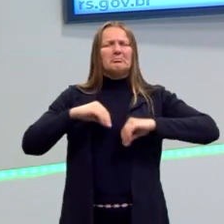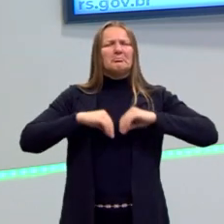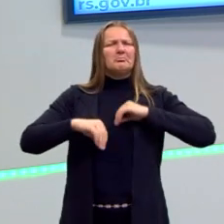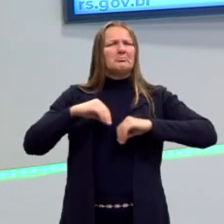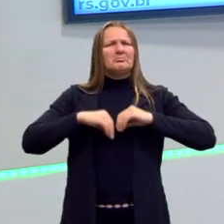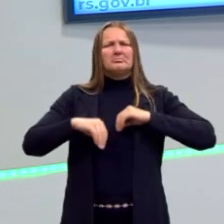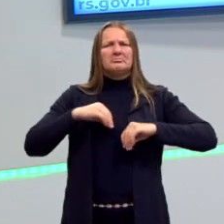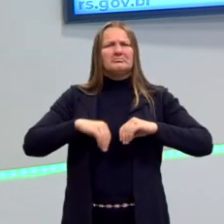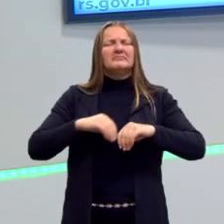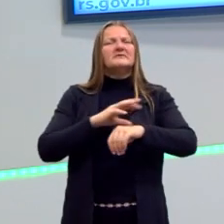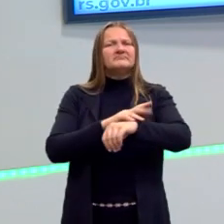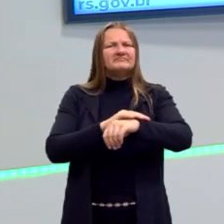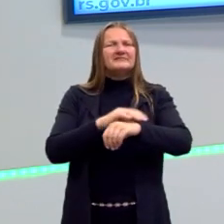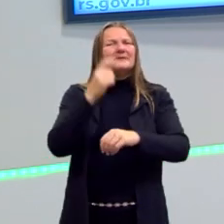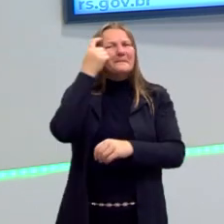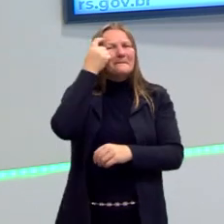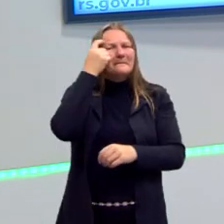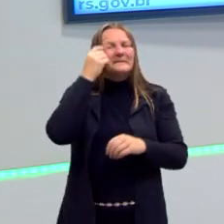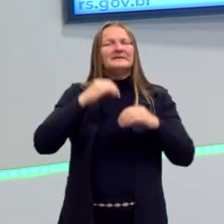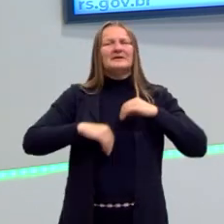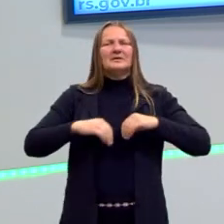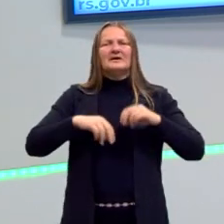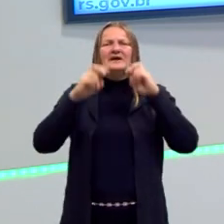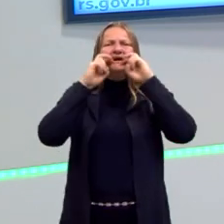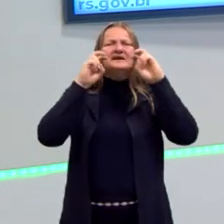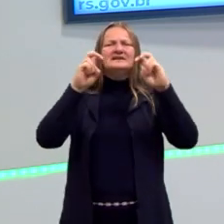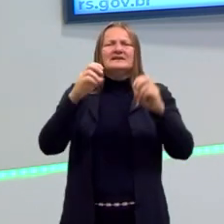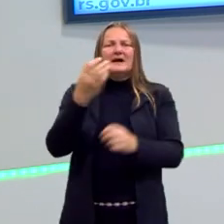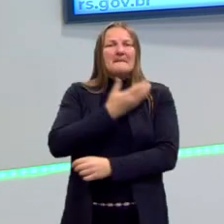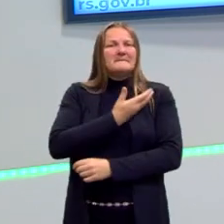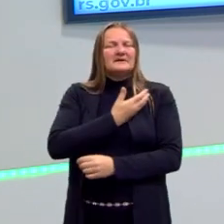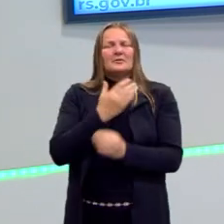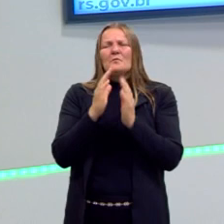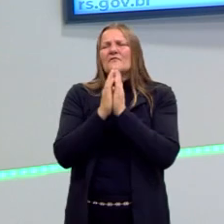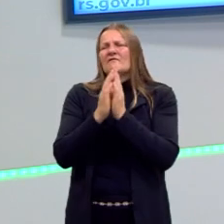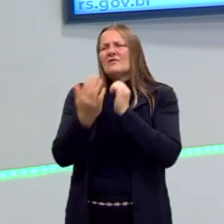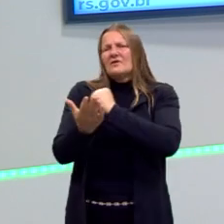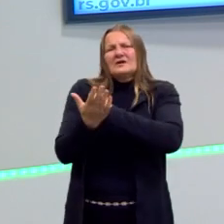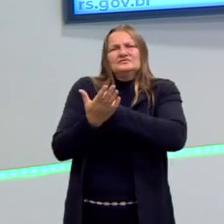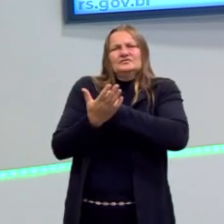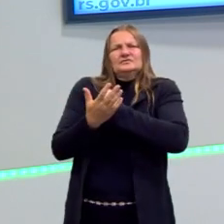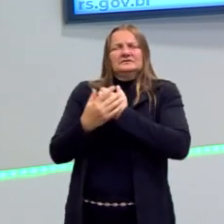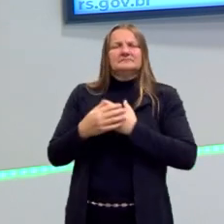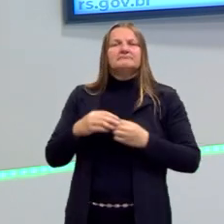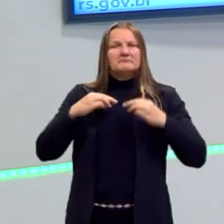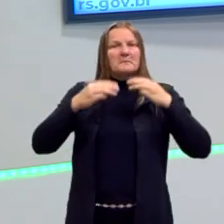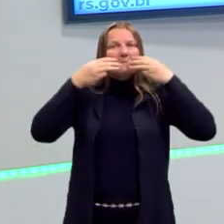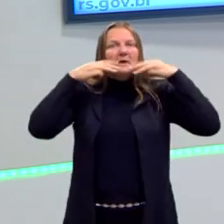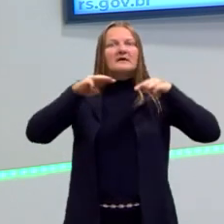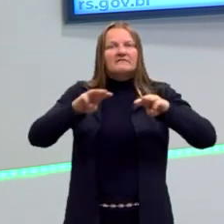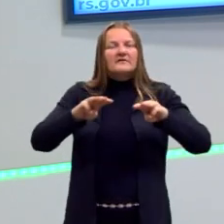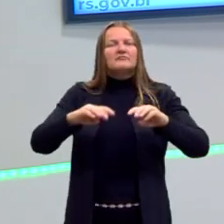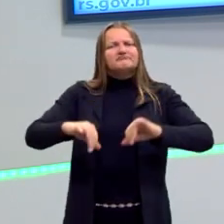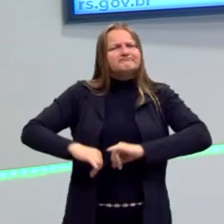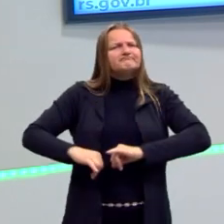problemas sérios mentais. Ele pede socorro aos amigos dele, que o socorrem, etc. O que acontece?